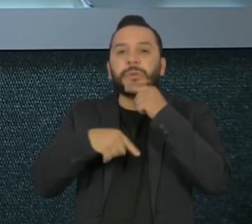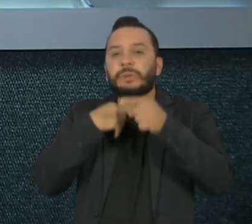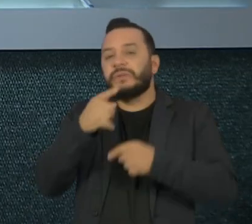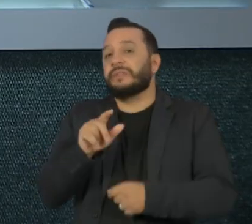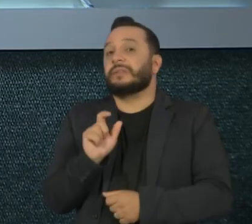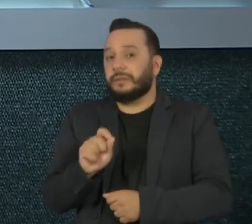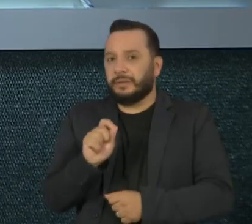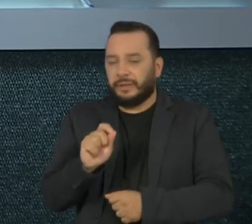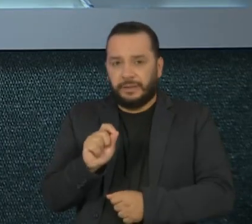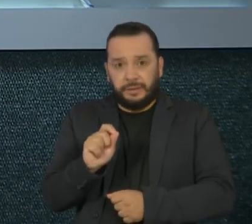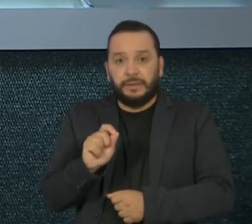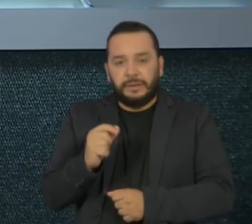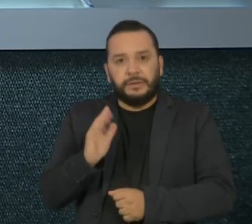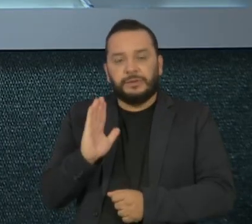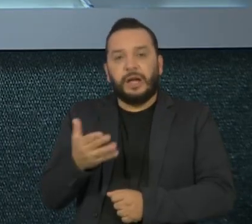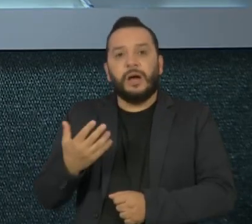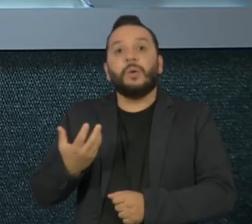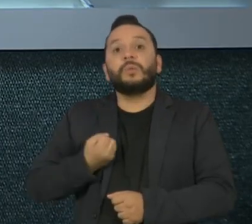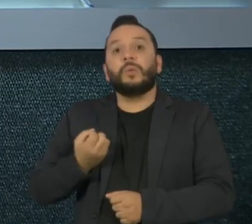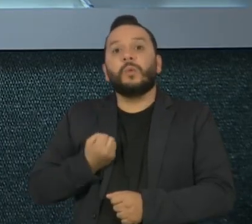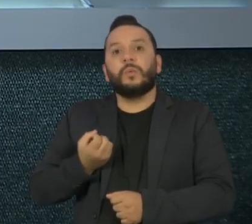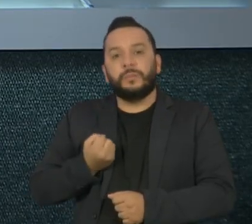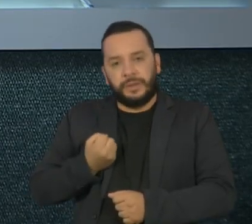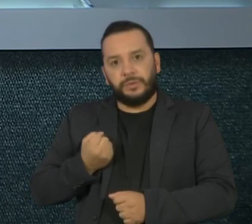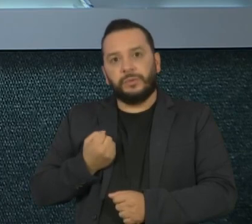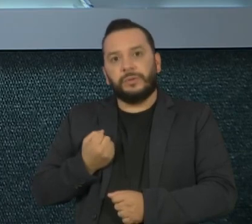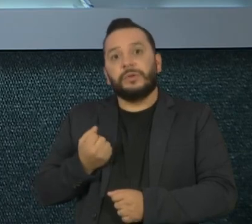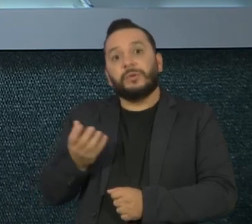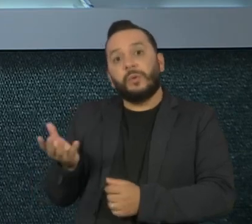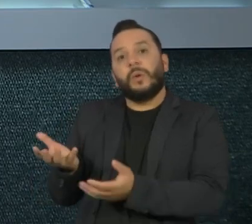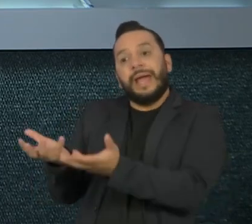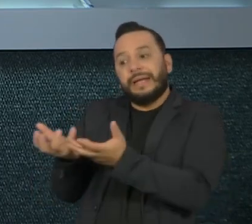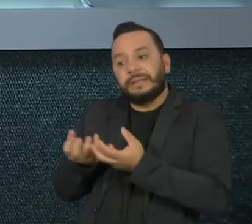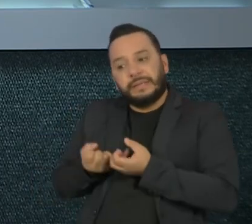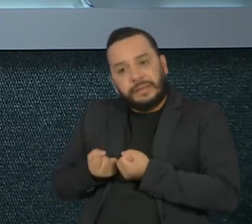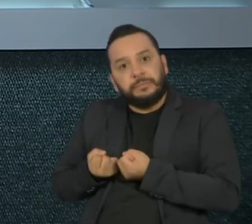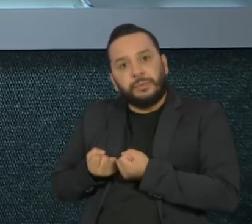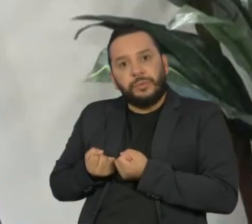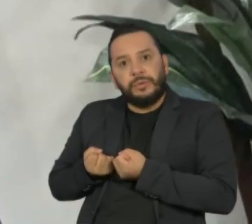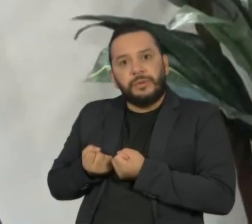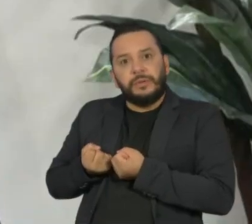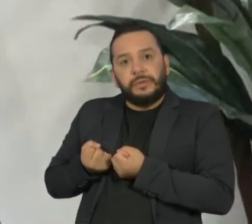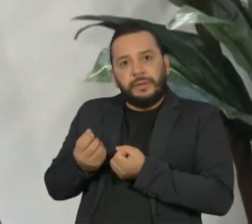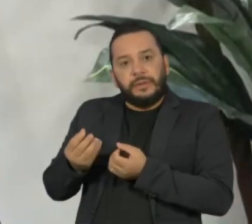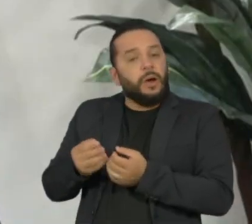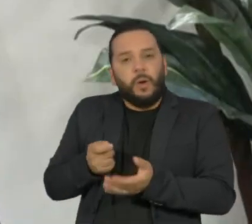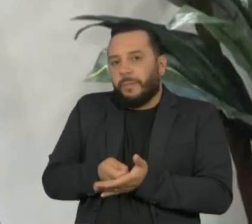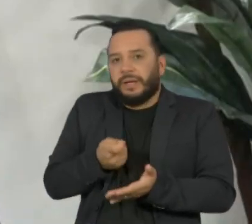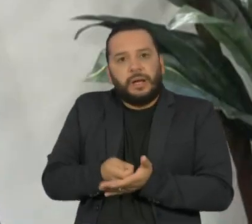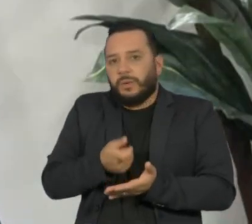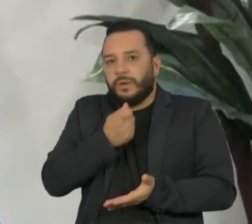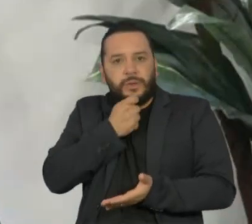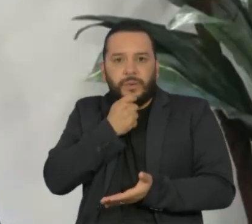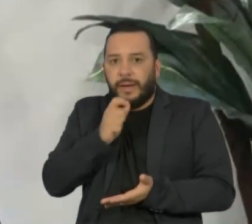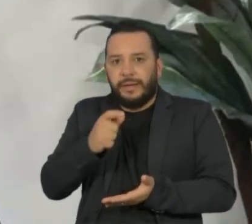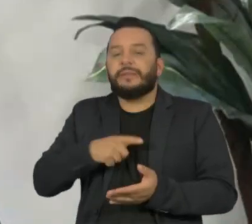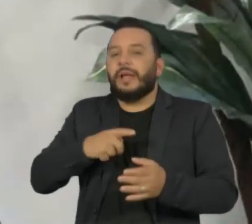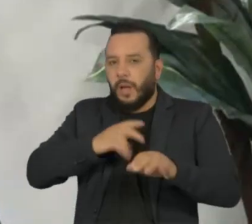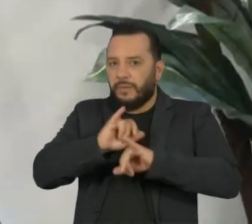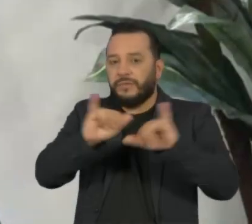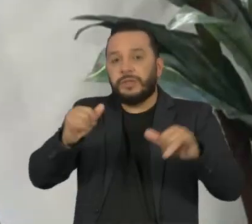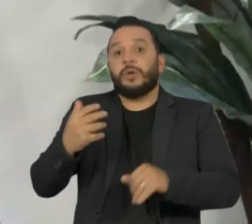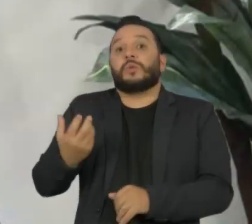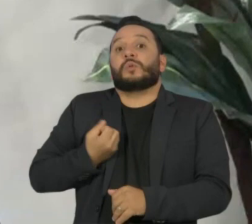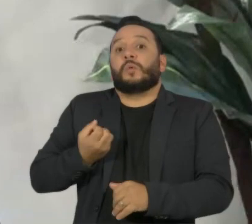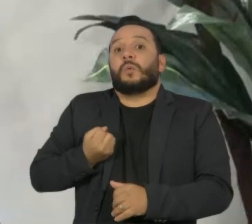é que o número do recibo de entrega da declaração não é obrigatório. Então, até tem um aviso lá no início